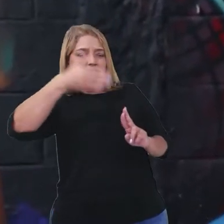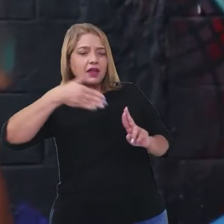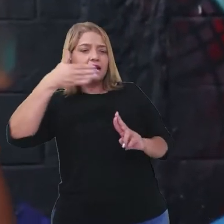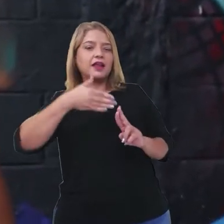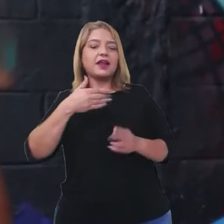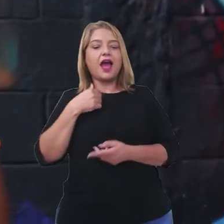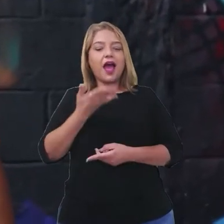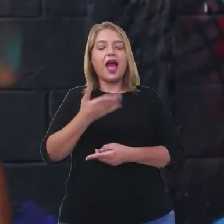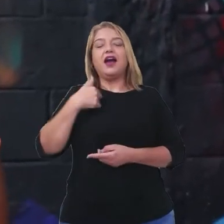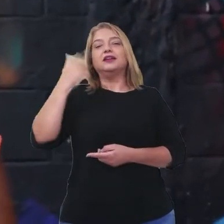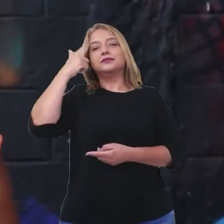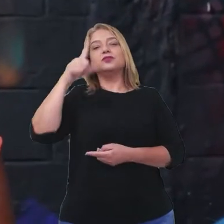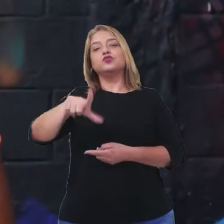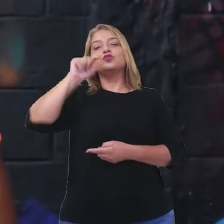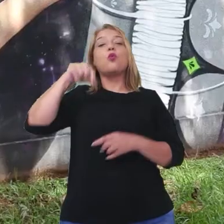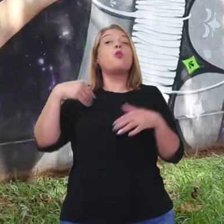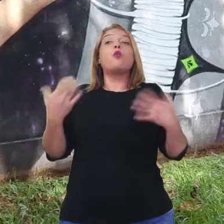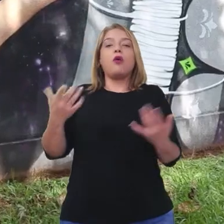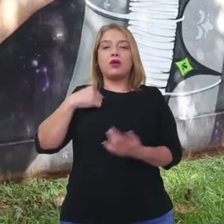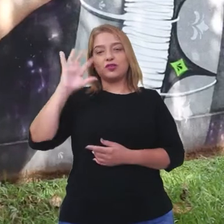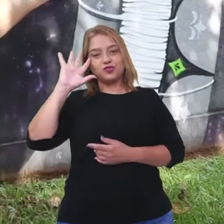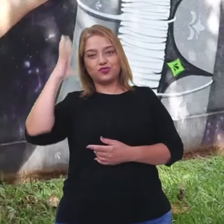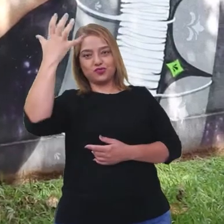que eu decido qual que eu vou fazer.